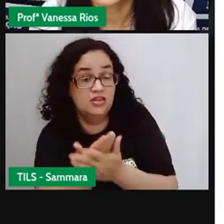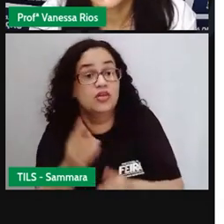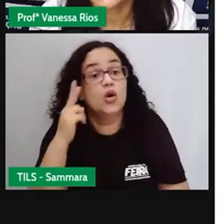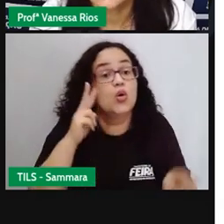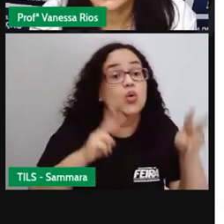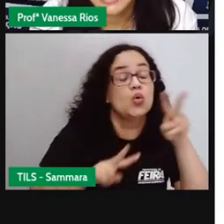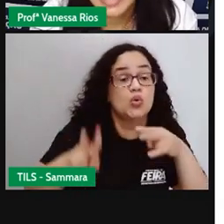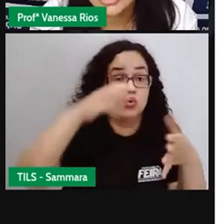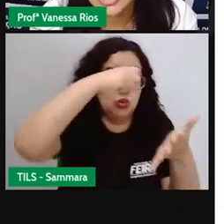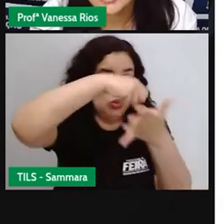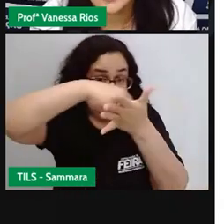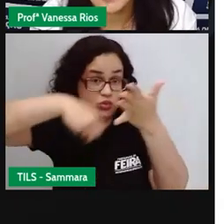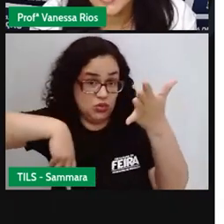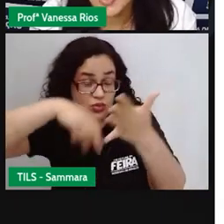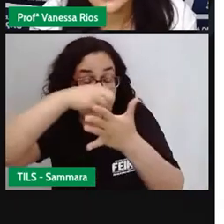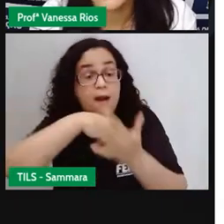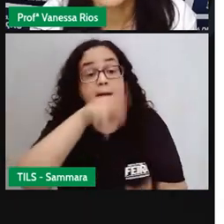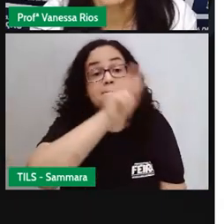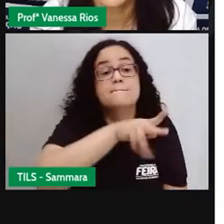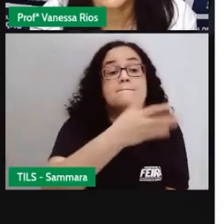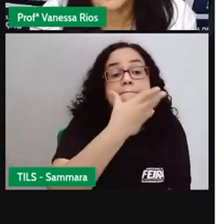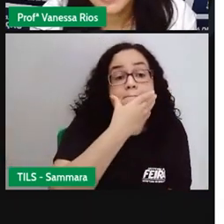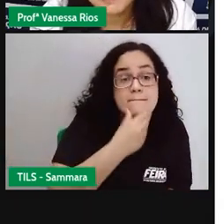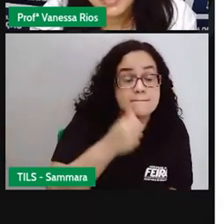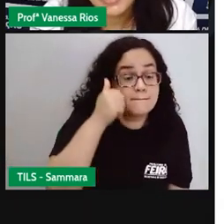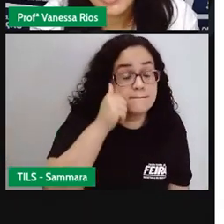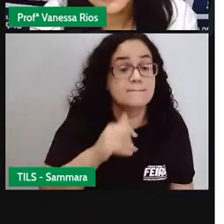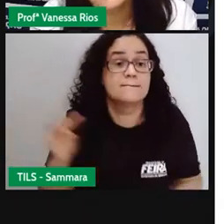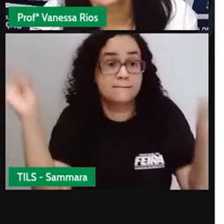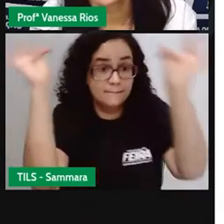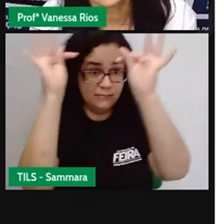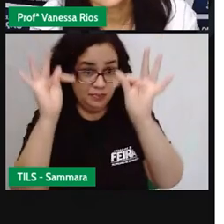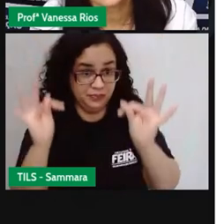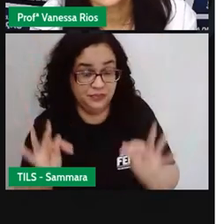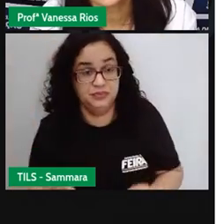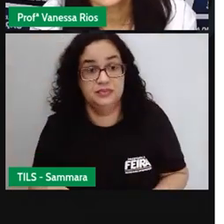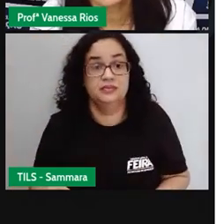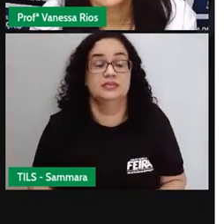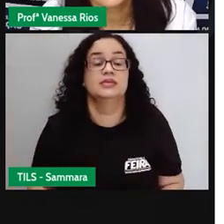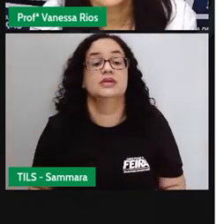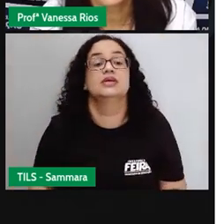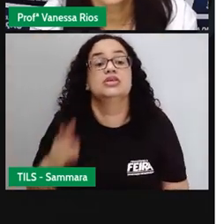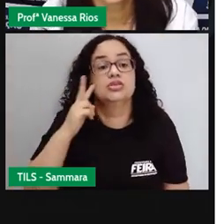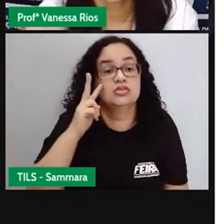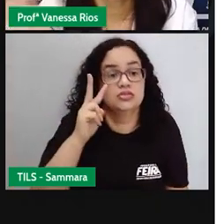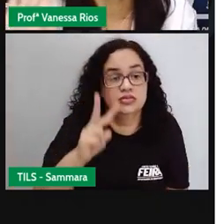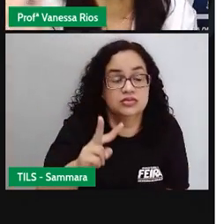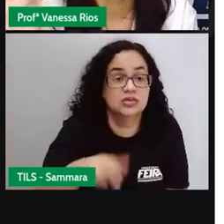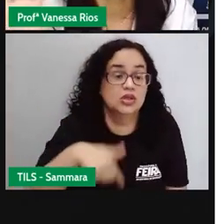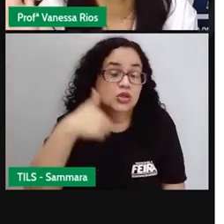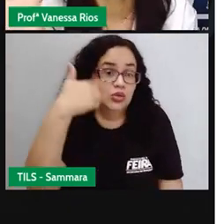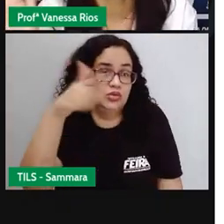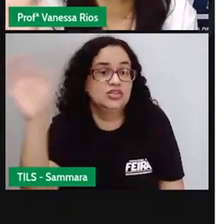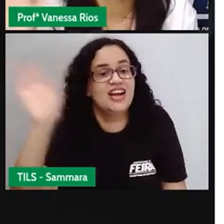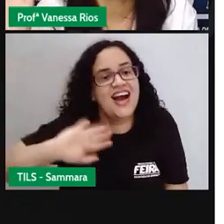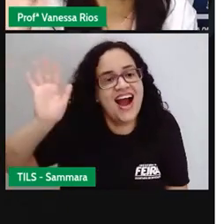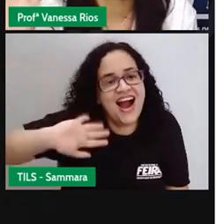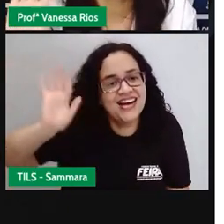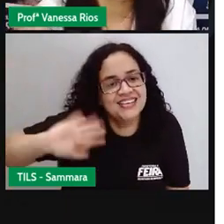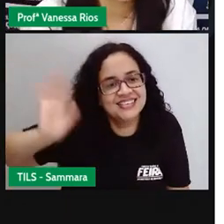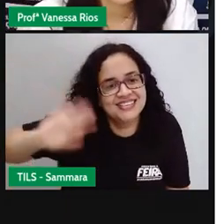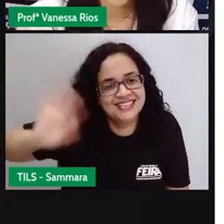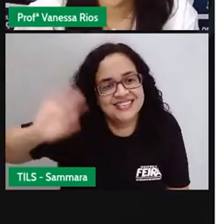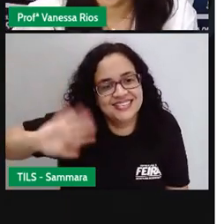fique de olho aí na atividade que a sua próxima ou professor preparou, e aí a gente se vê em outro momento. Tchau,